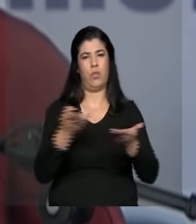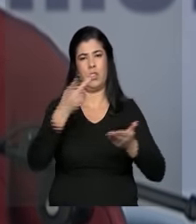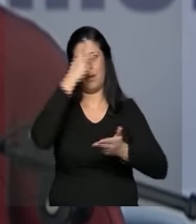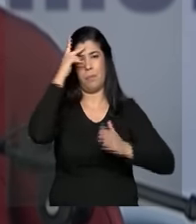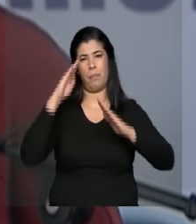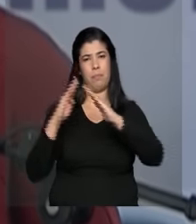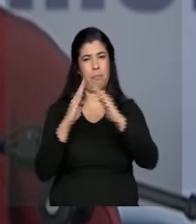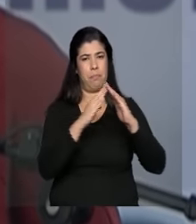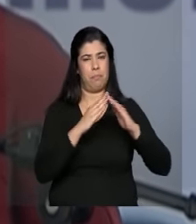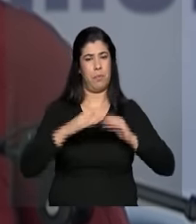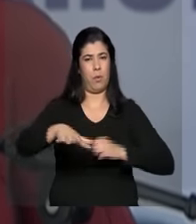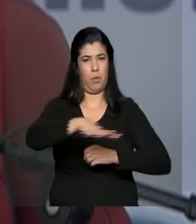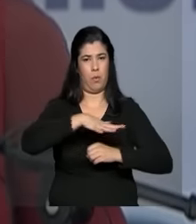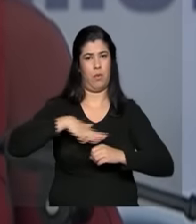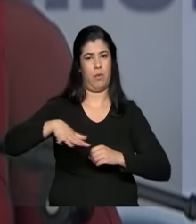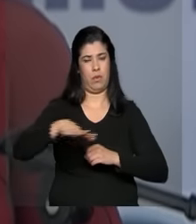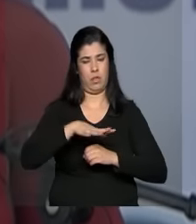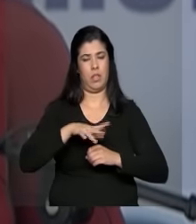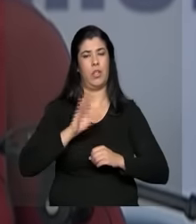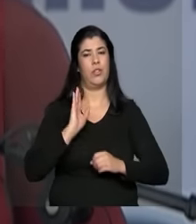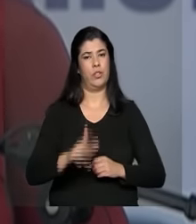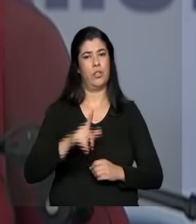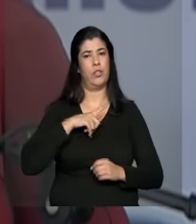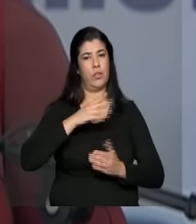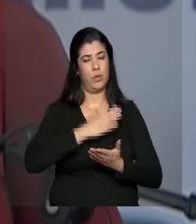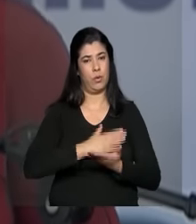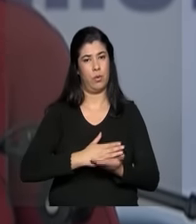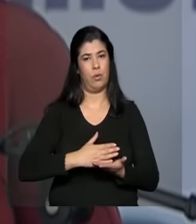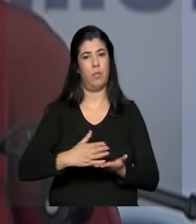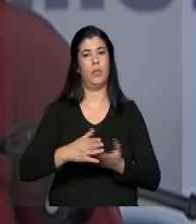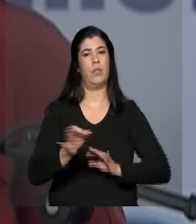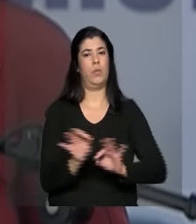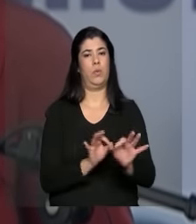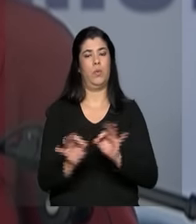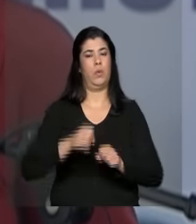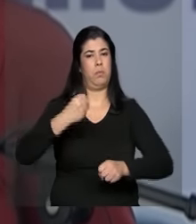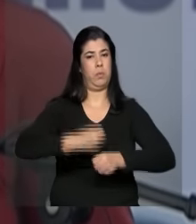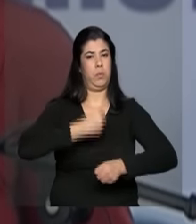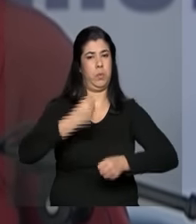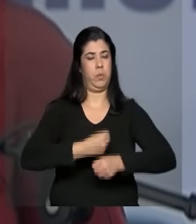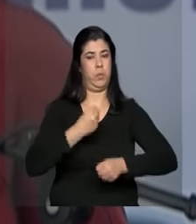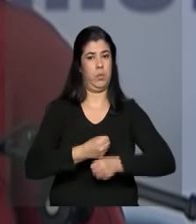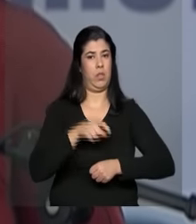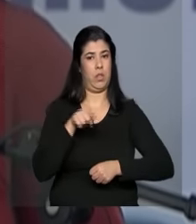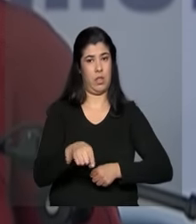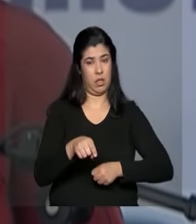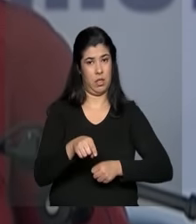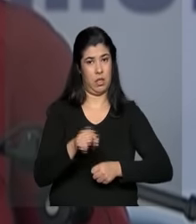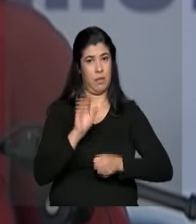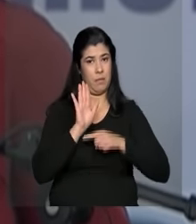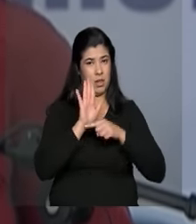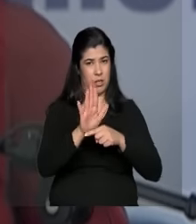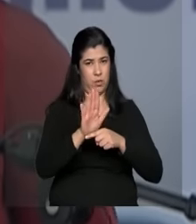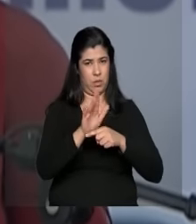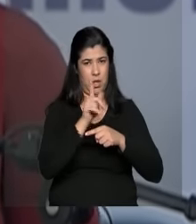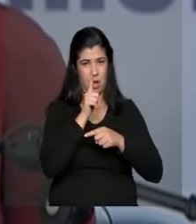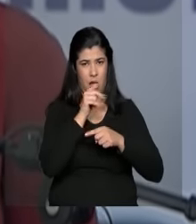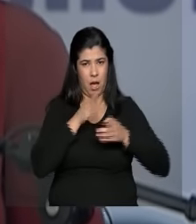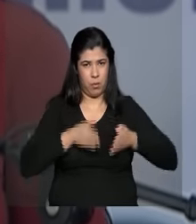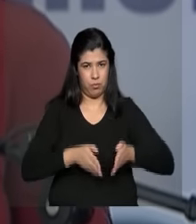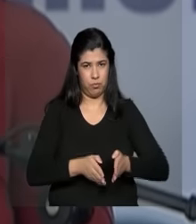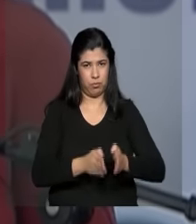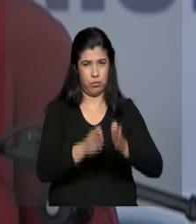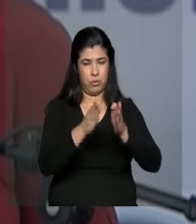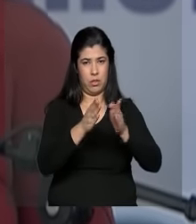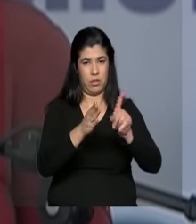moradores aqui da região, nós estamos fazendo uma obra, ela não só leva água, ela